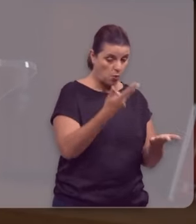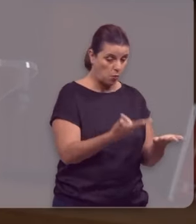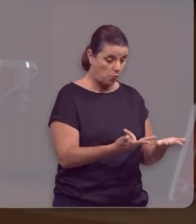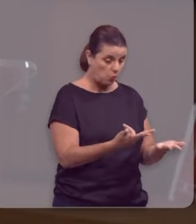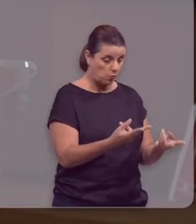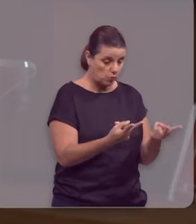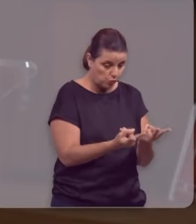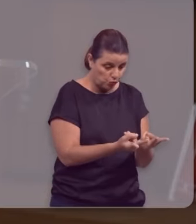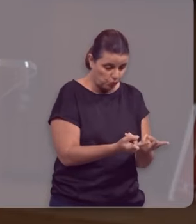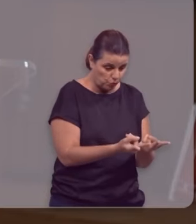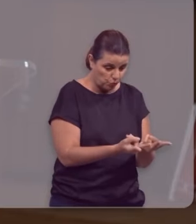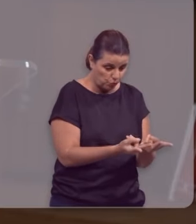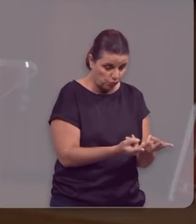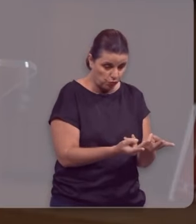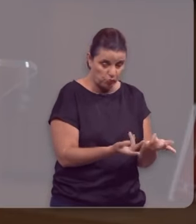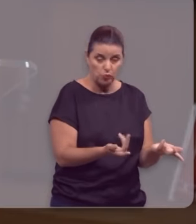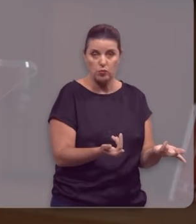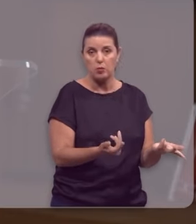vira o seu pesadelo.